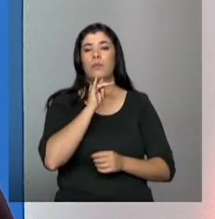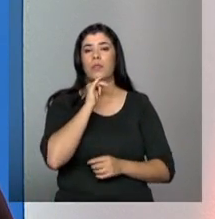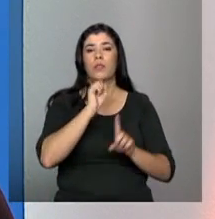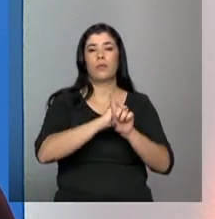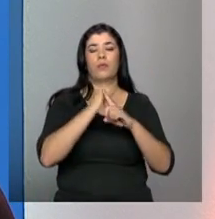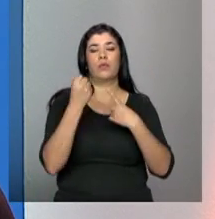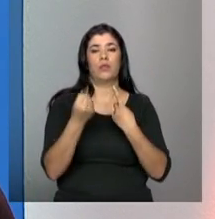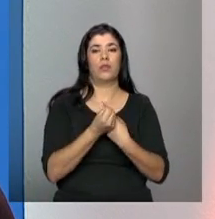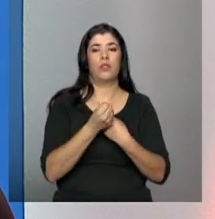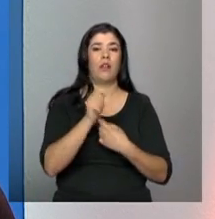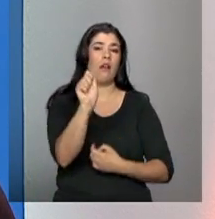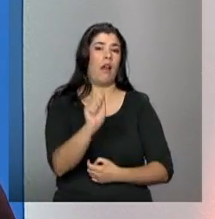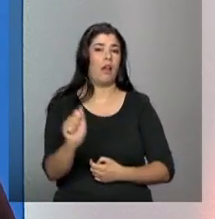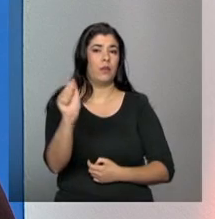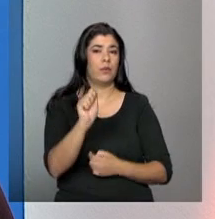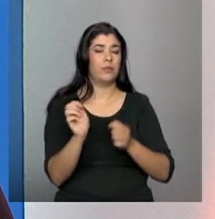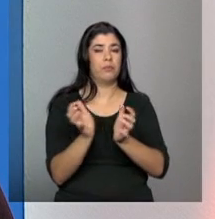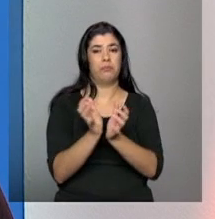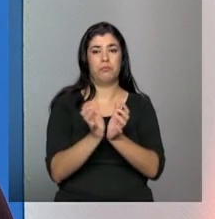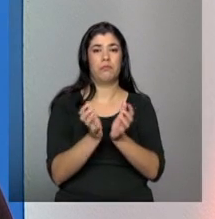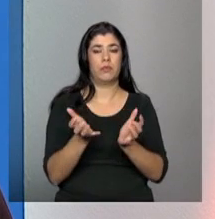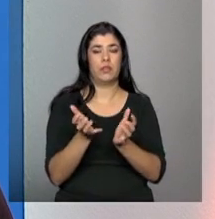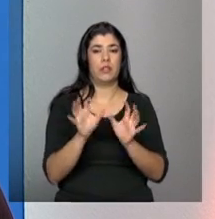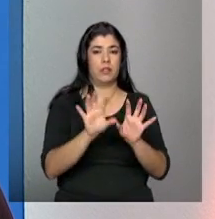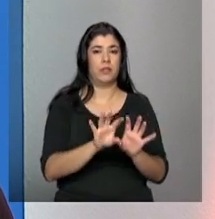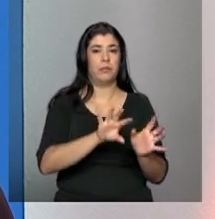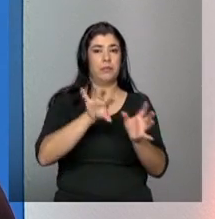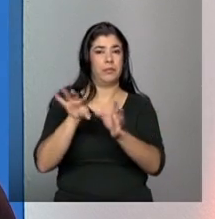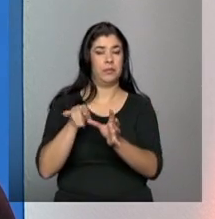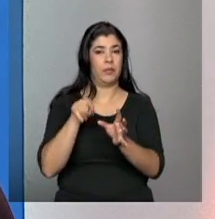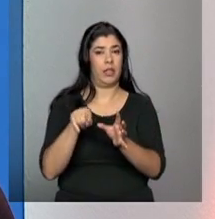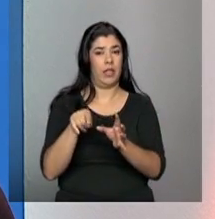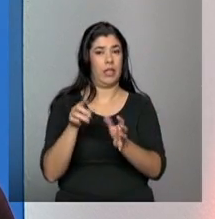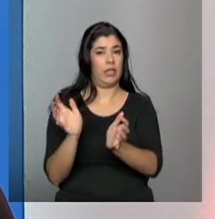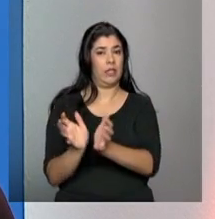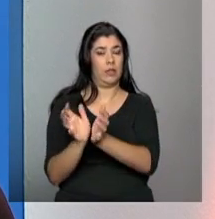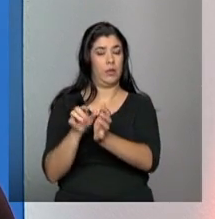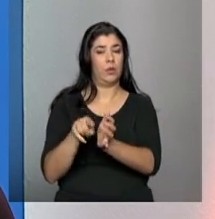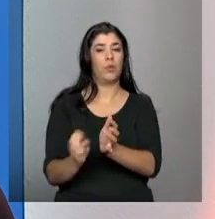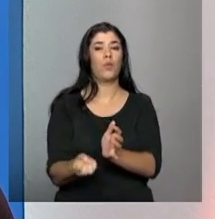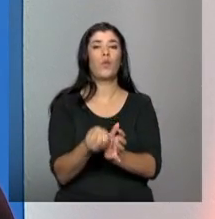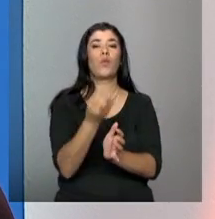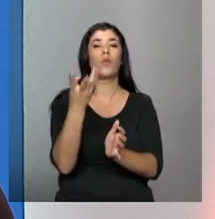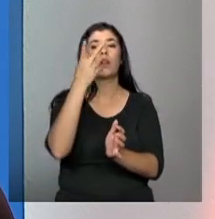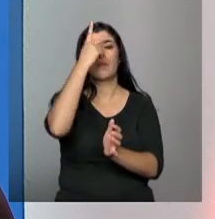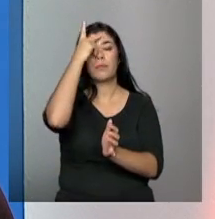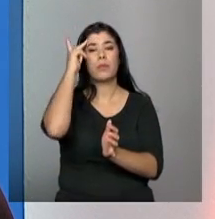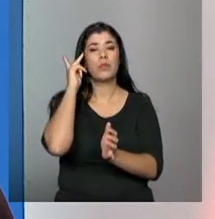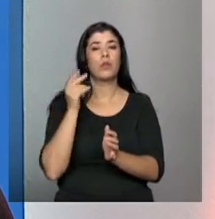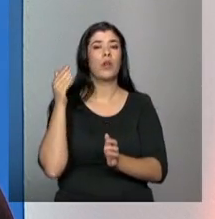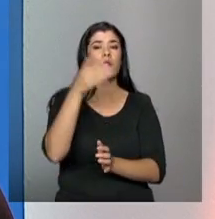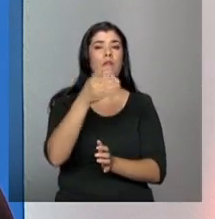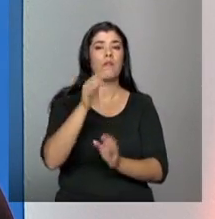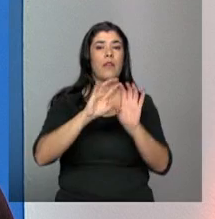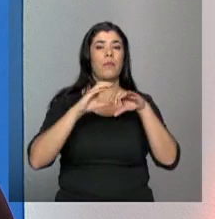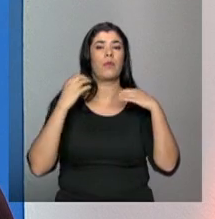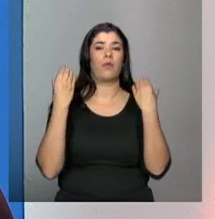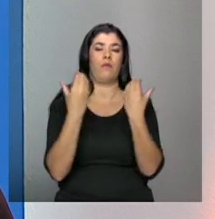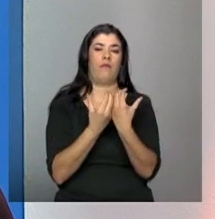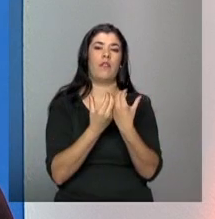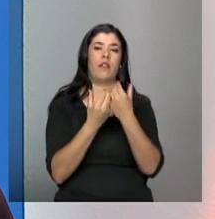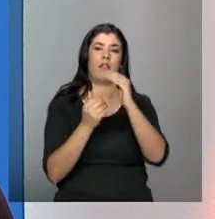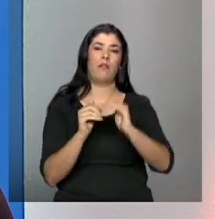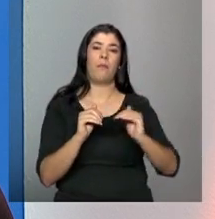associações comunitárias. E, nesse sentido, o número que a gente presume que participe é muito maior do que aquele número que